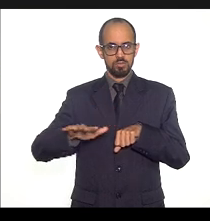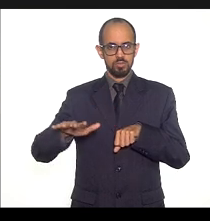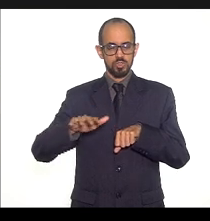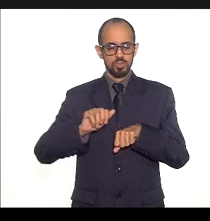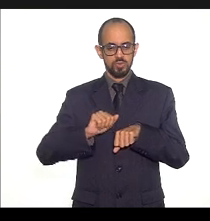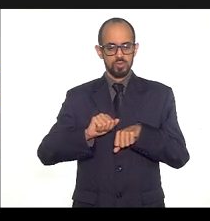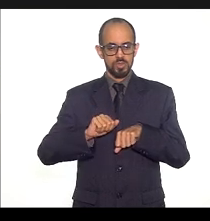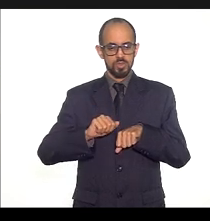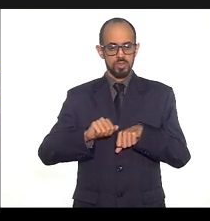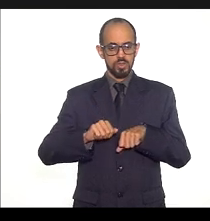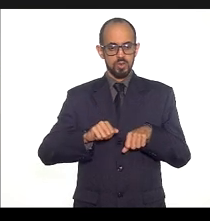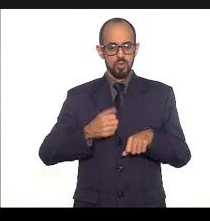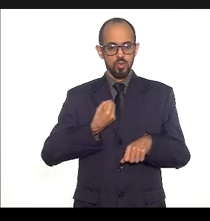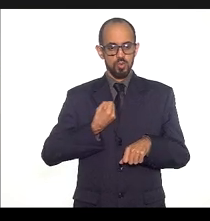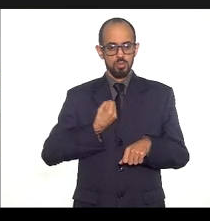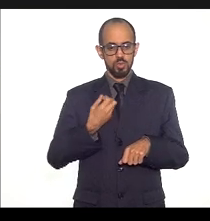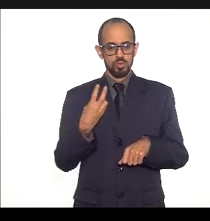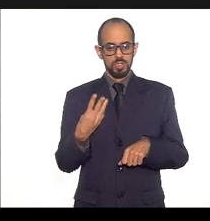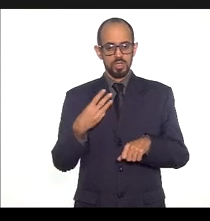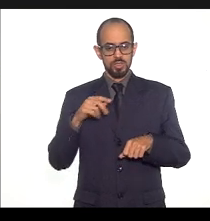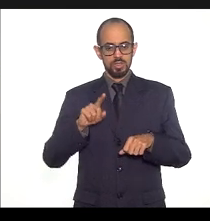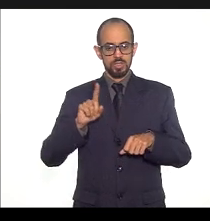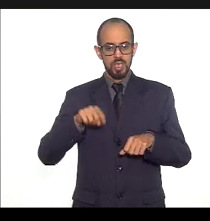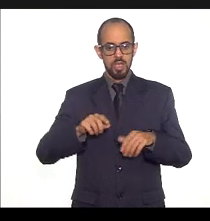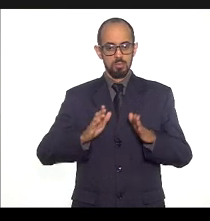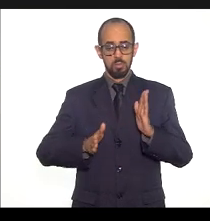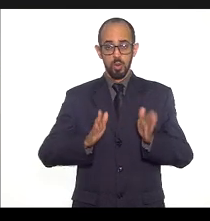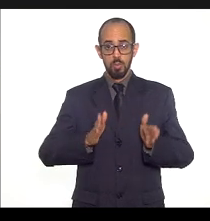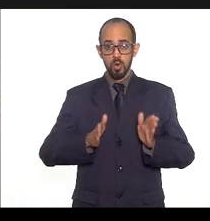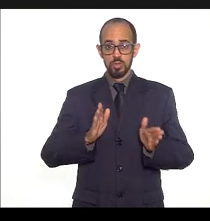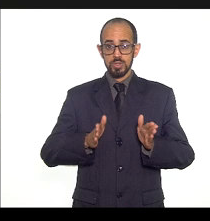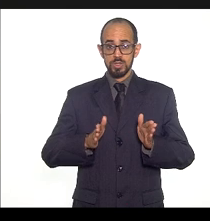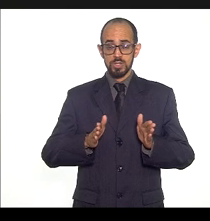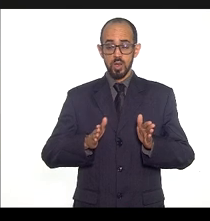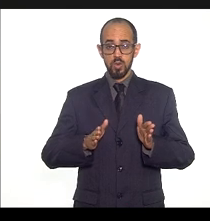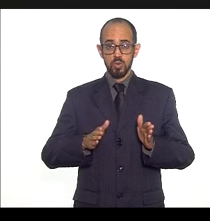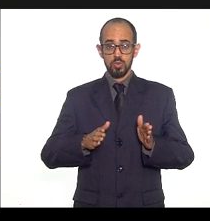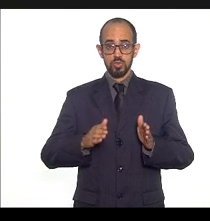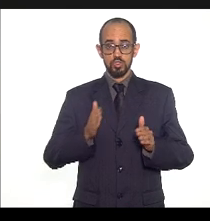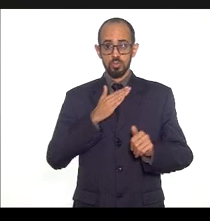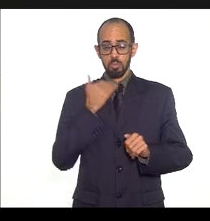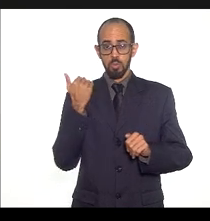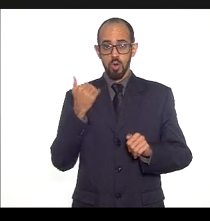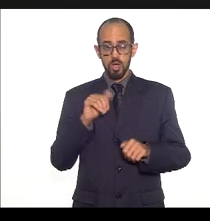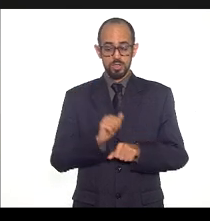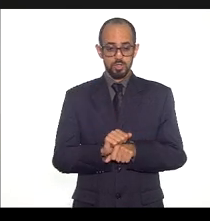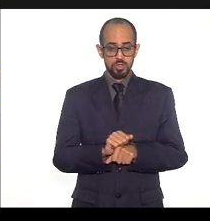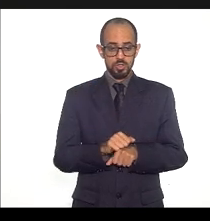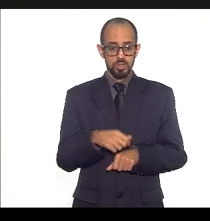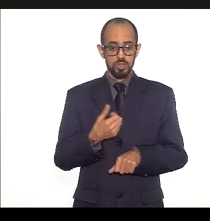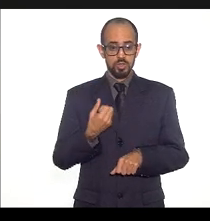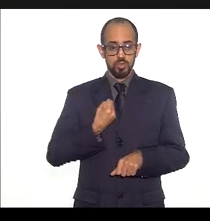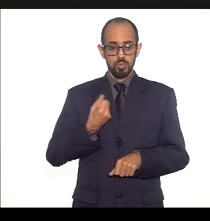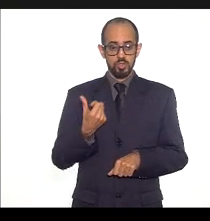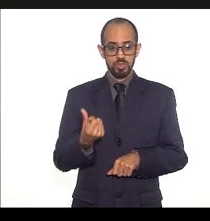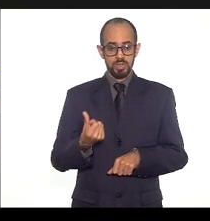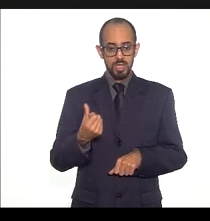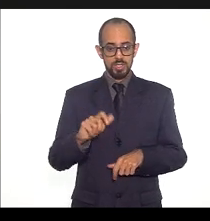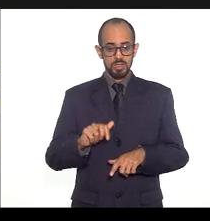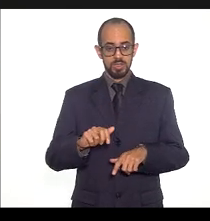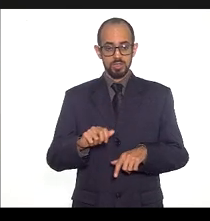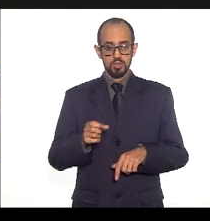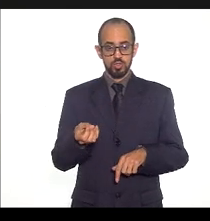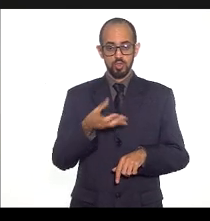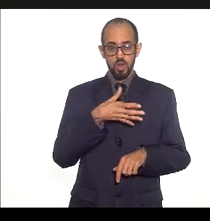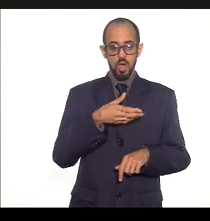indicador 3 proporção de registro de óbitos com causa básica definida indicador 6 proporção de cura de novos